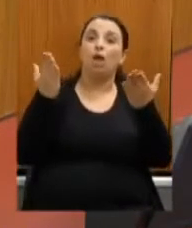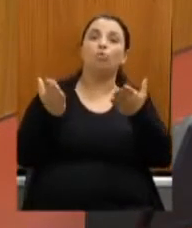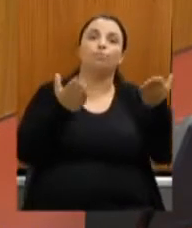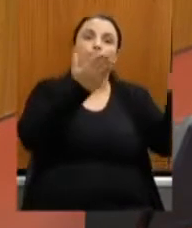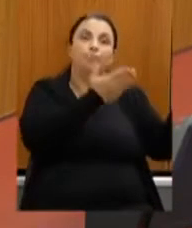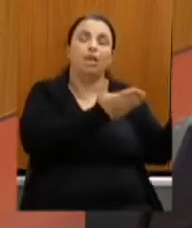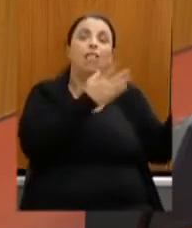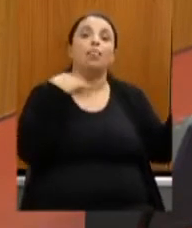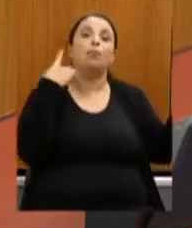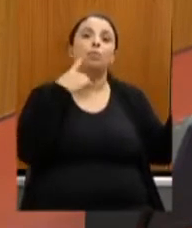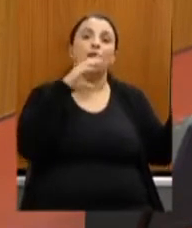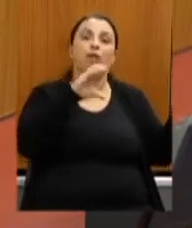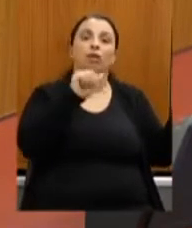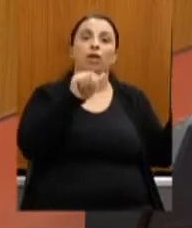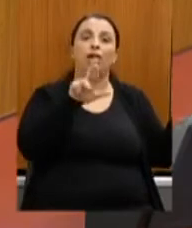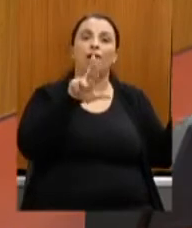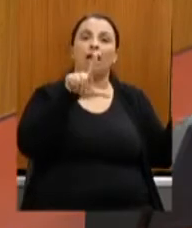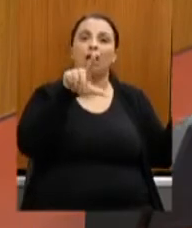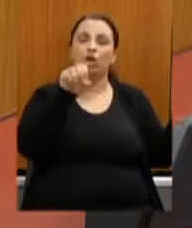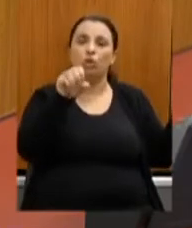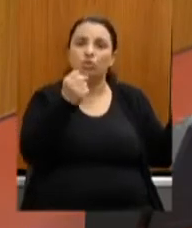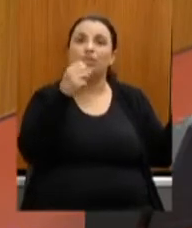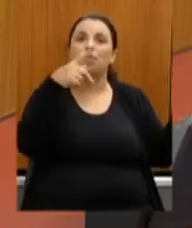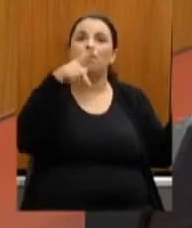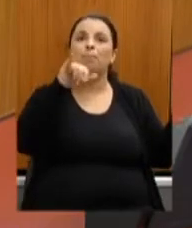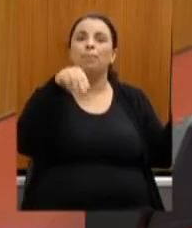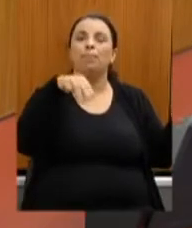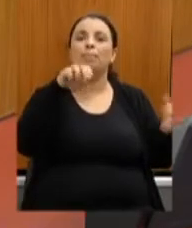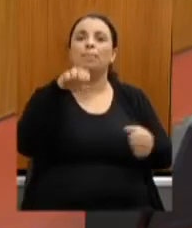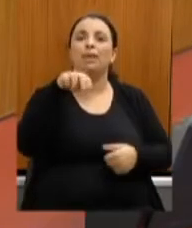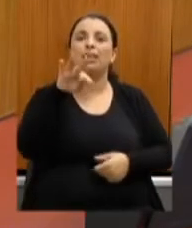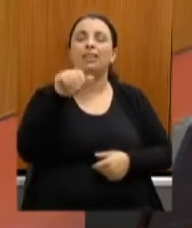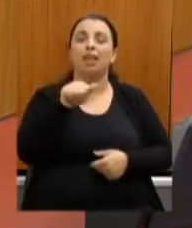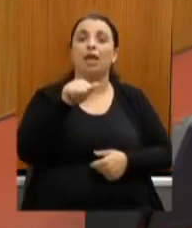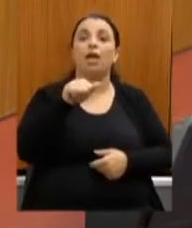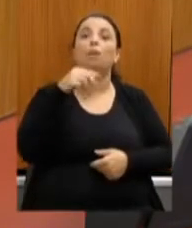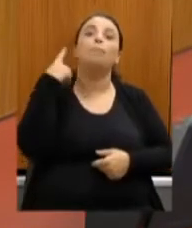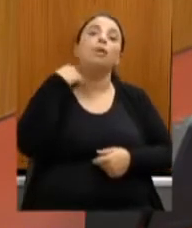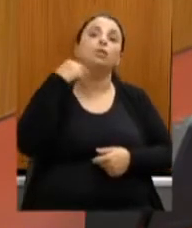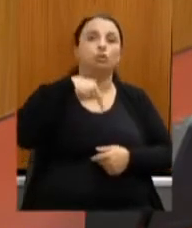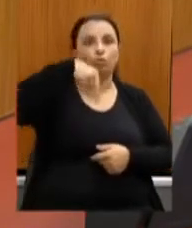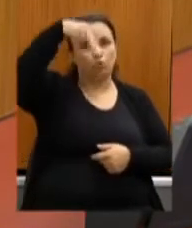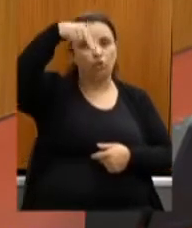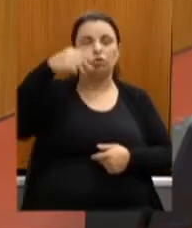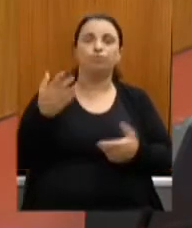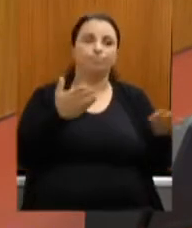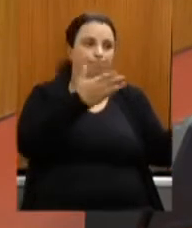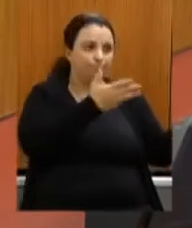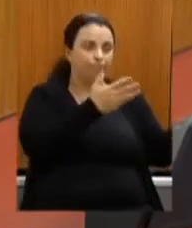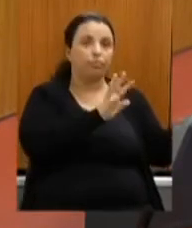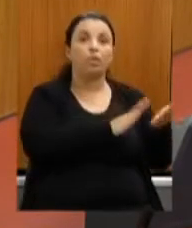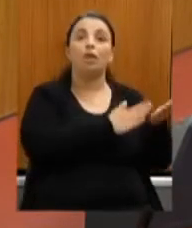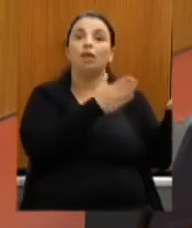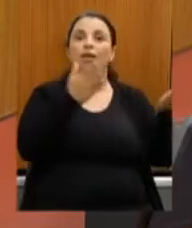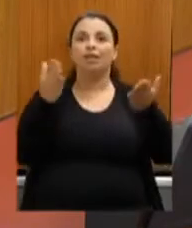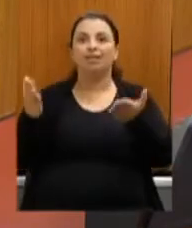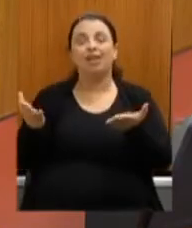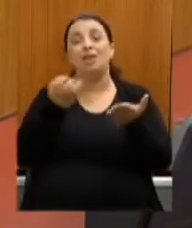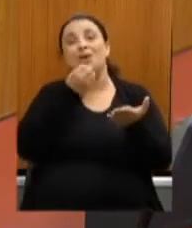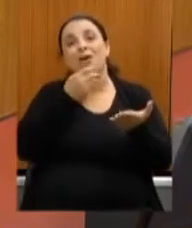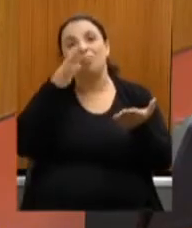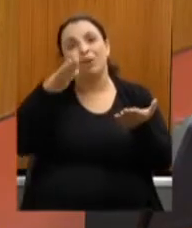Pimenta direto lá do Norte Minas com você Carlos boa tarde presidente